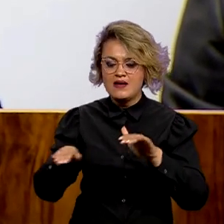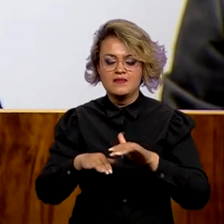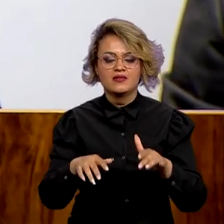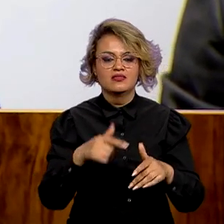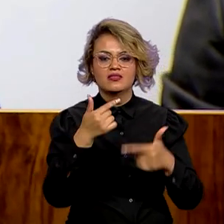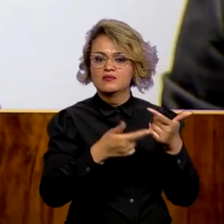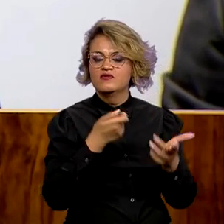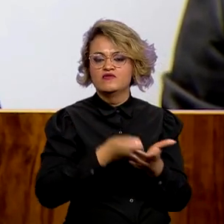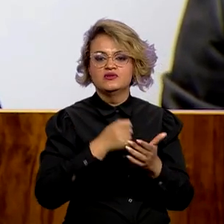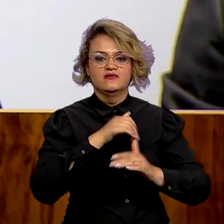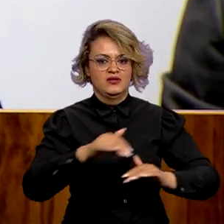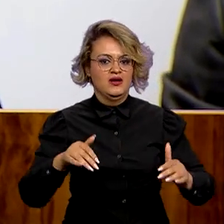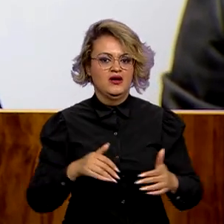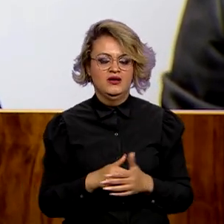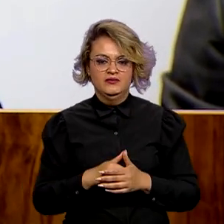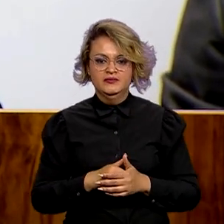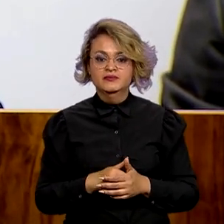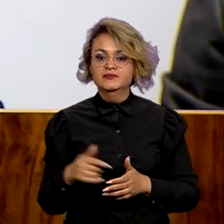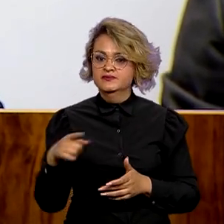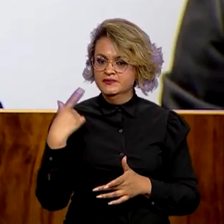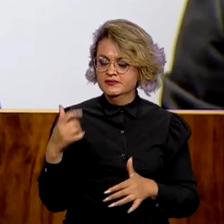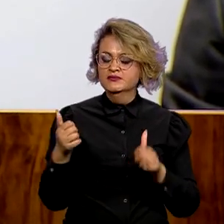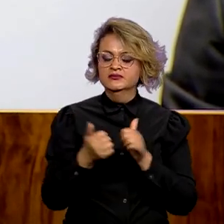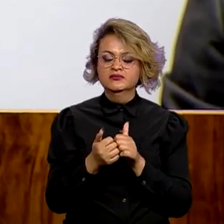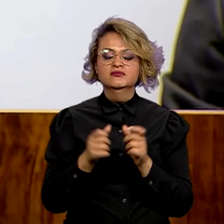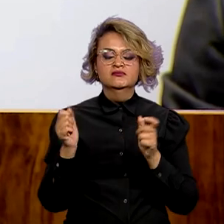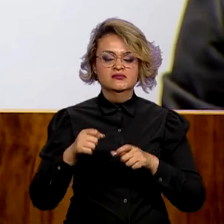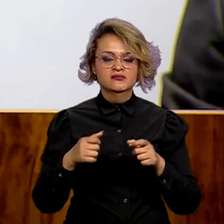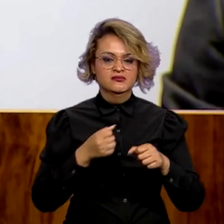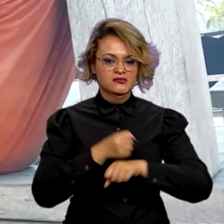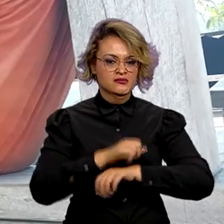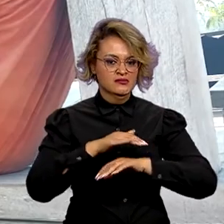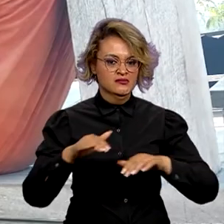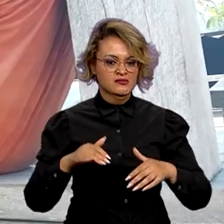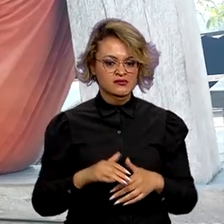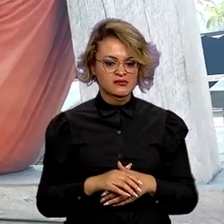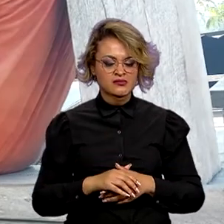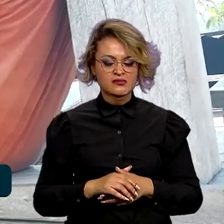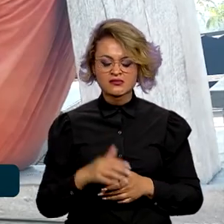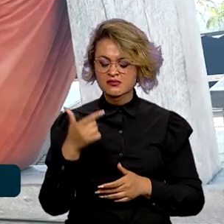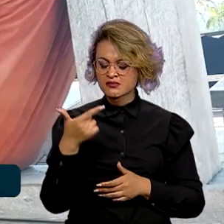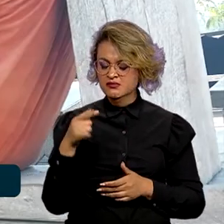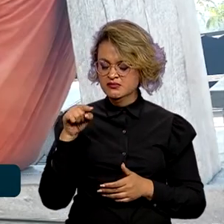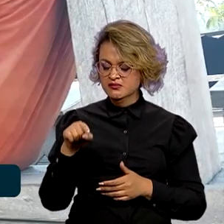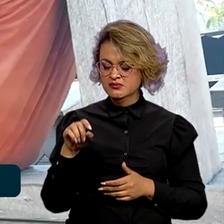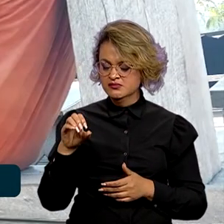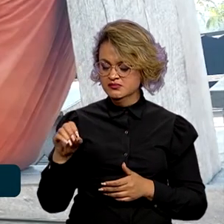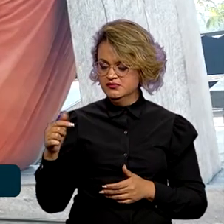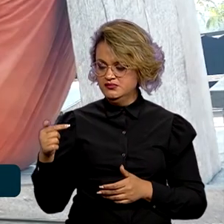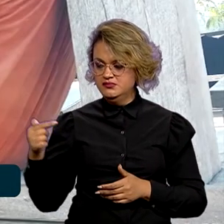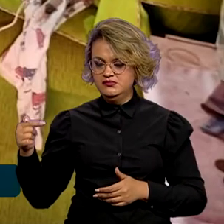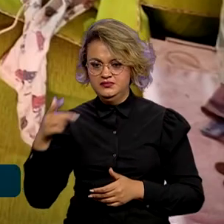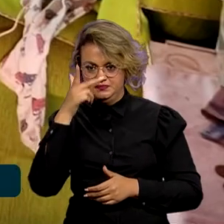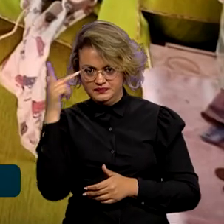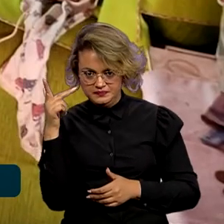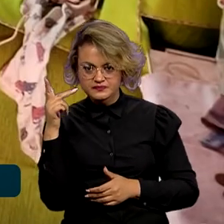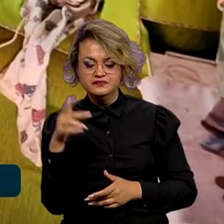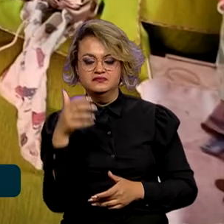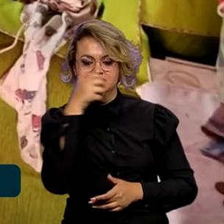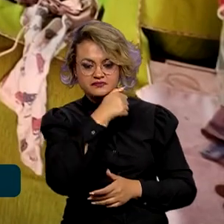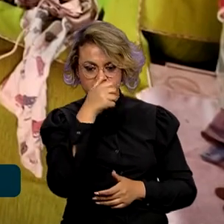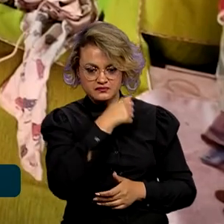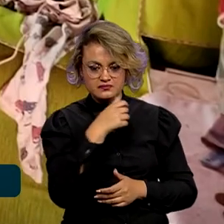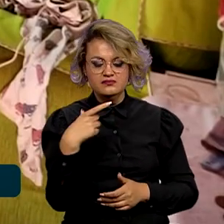forçado não existirá mais. Juntos podemos erradicar a escravidão moderna no Brasil. 2.077 pessoas foram